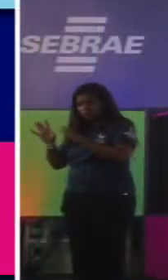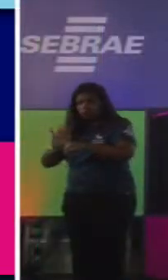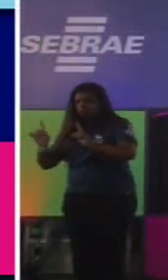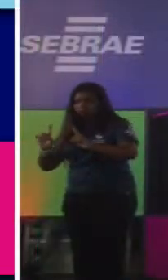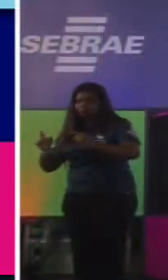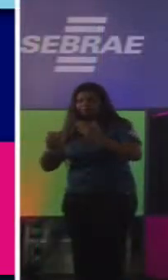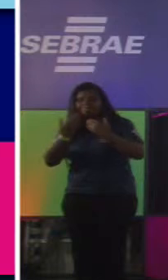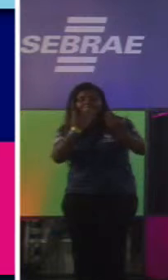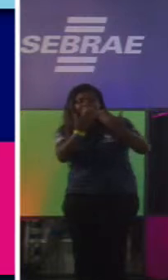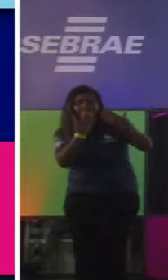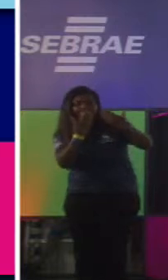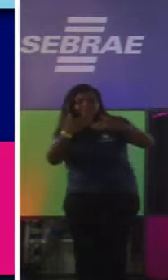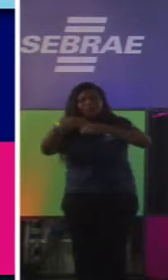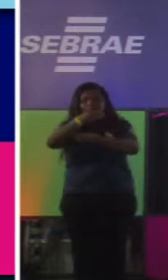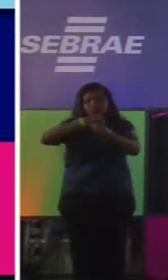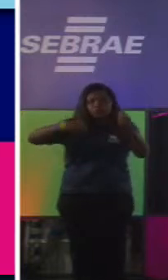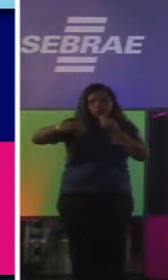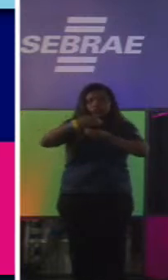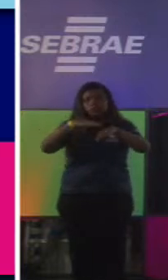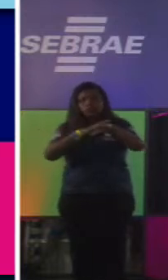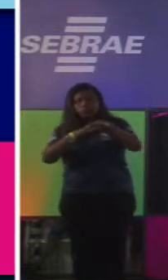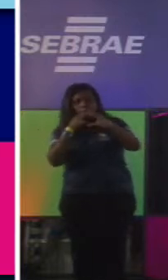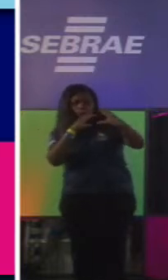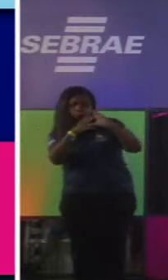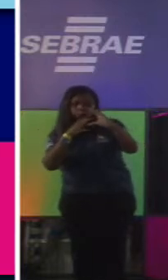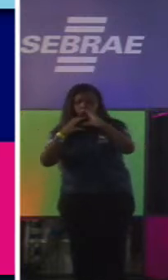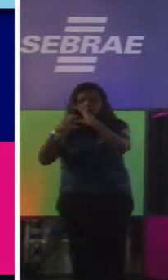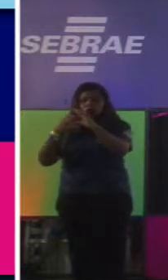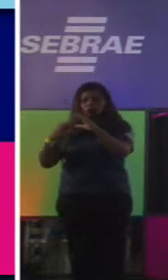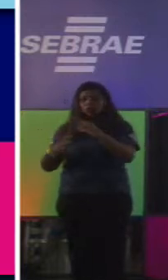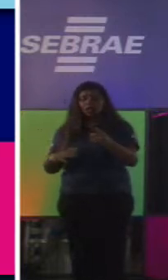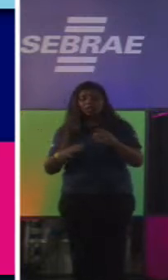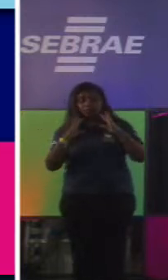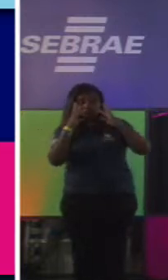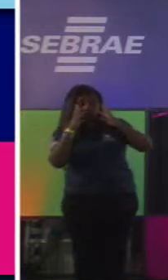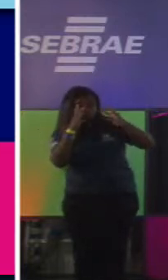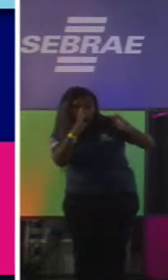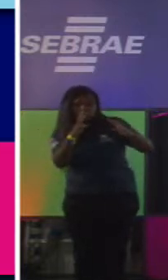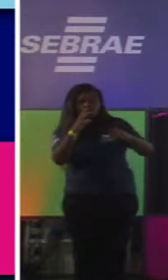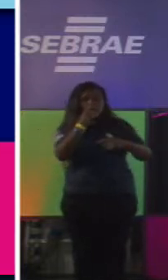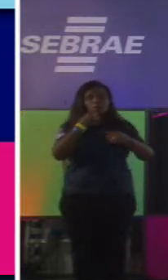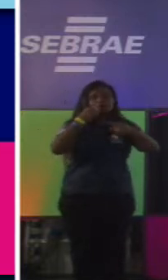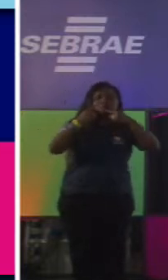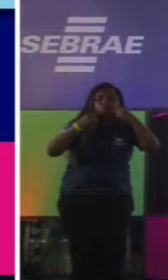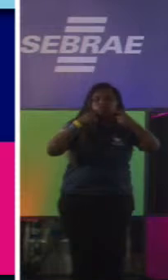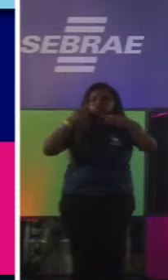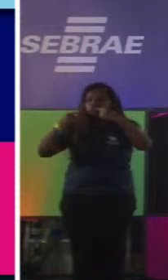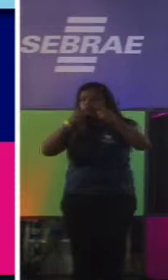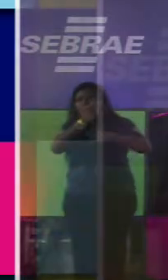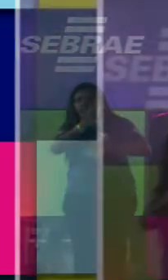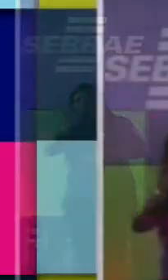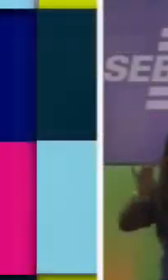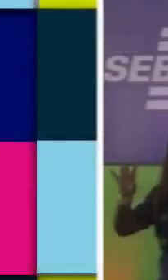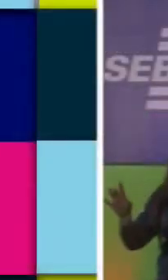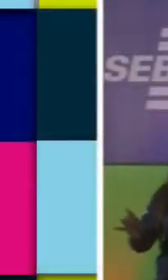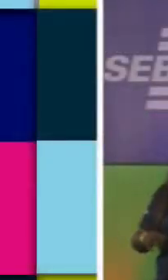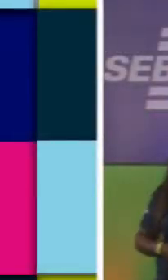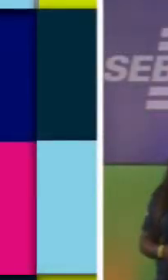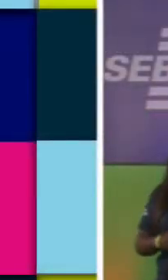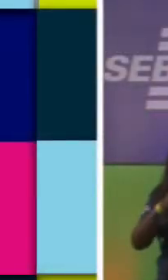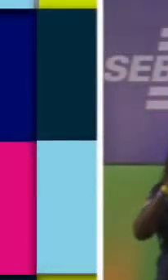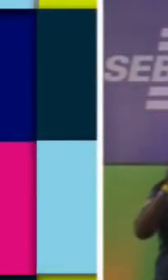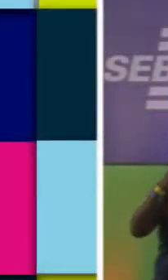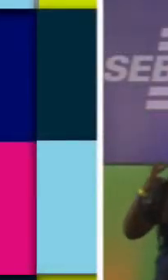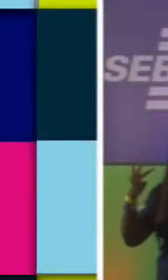relação. É sobre se expor. É sobre estar disposto a ouvir a opinião de diferentes pessoas para conseguir entregar algo que